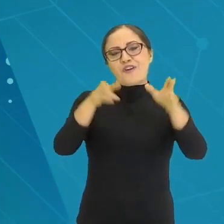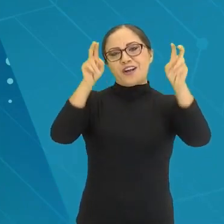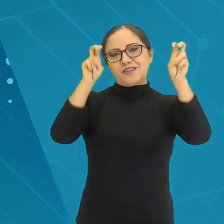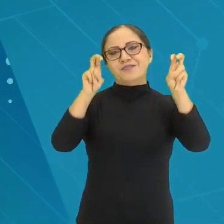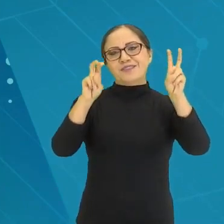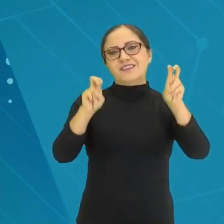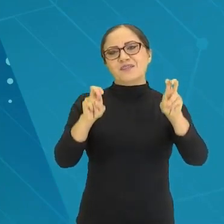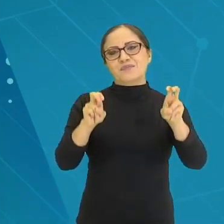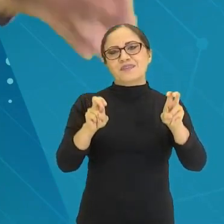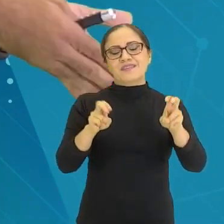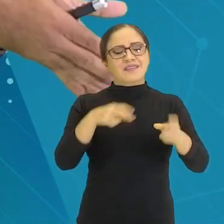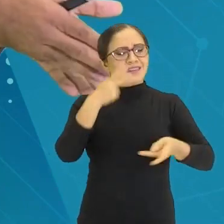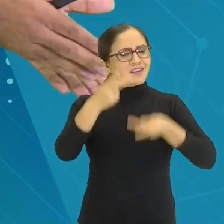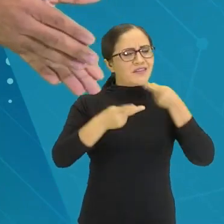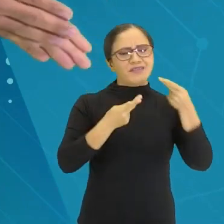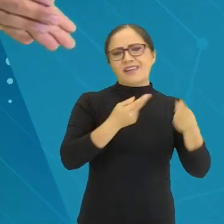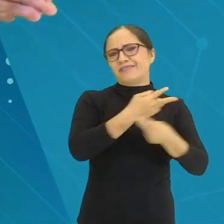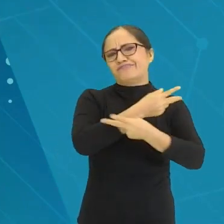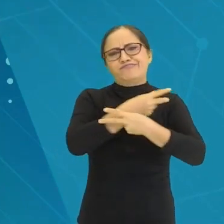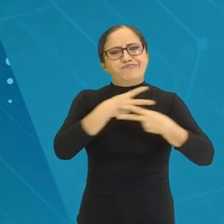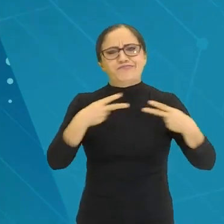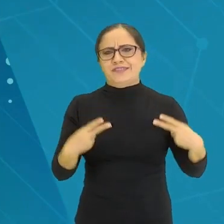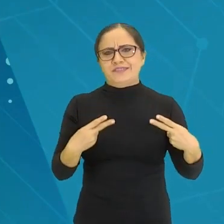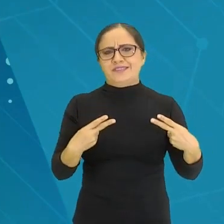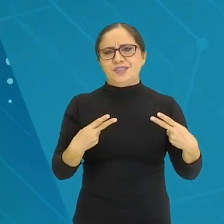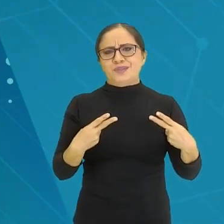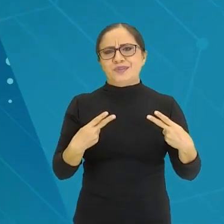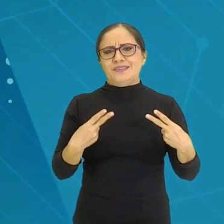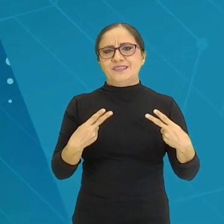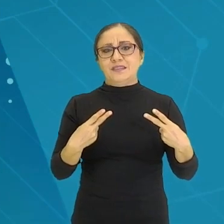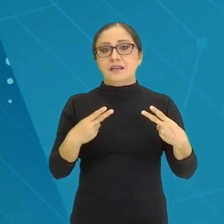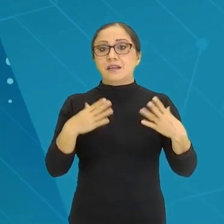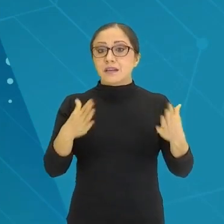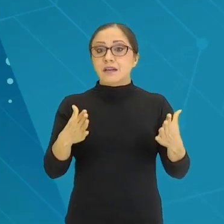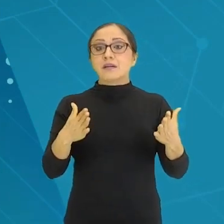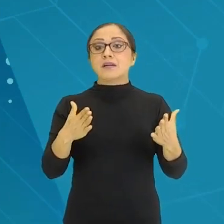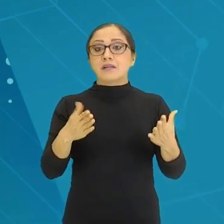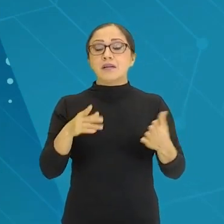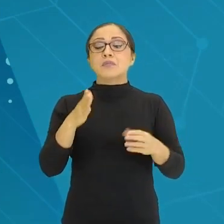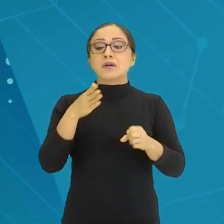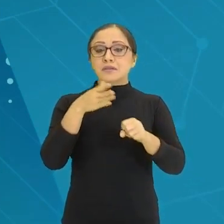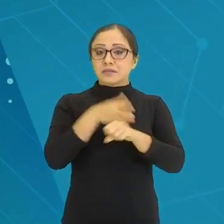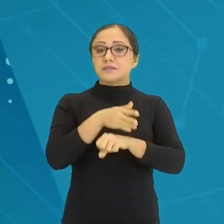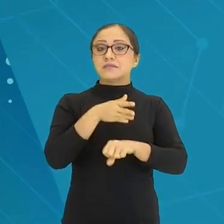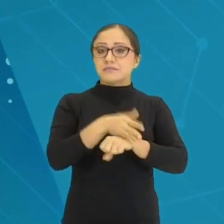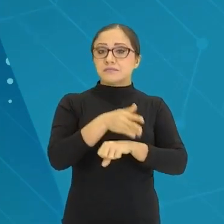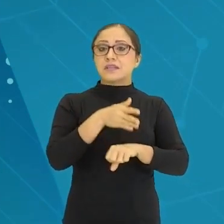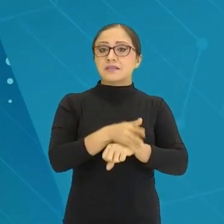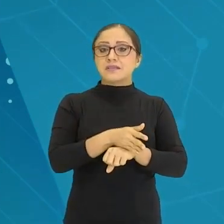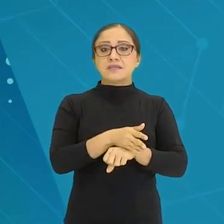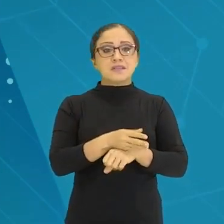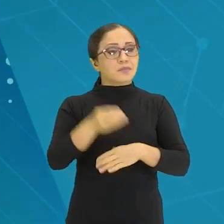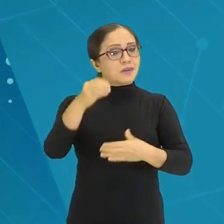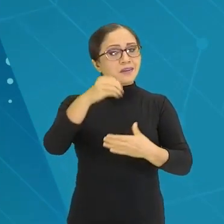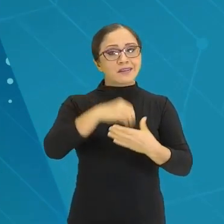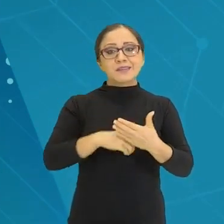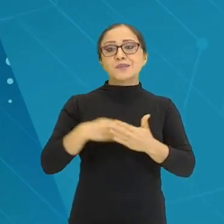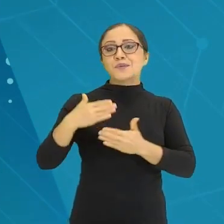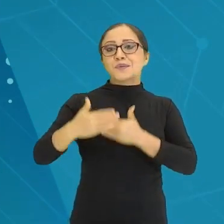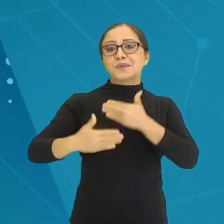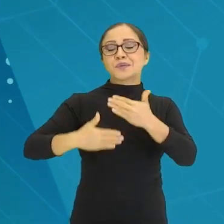Ele vai falar além. Ele vai além disso. Tá? Mas faz parte do processo também de construção de argumento.